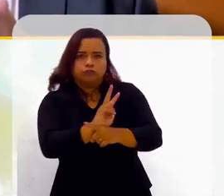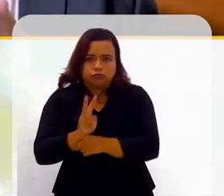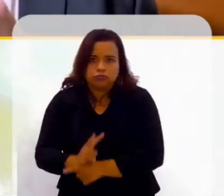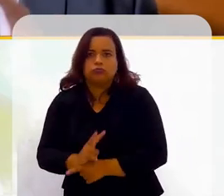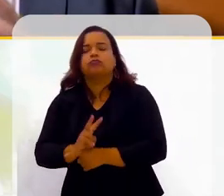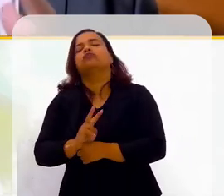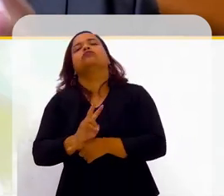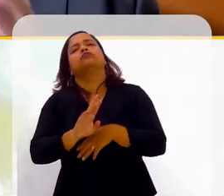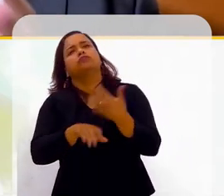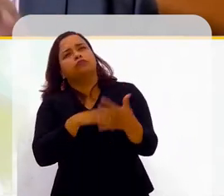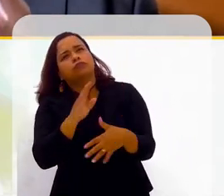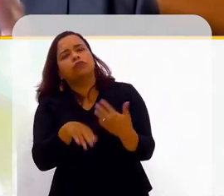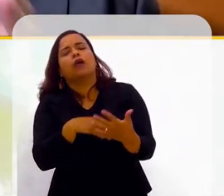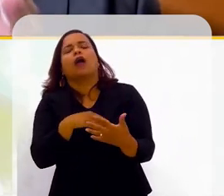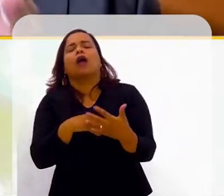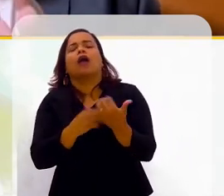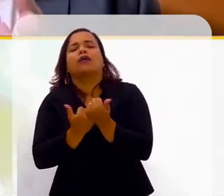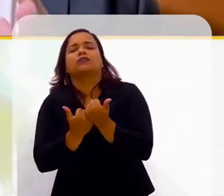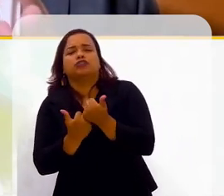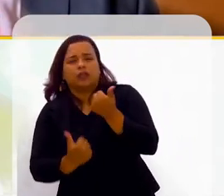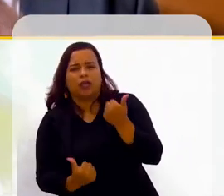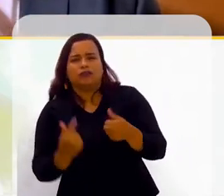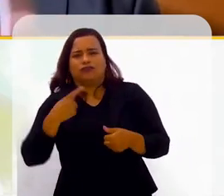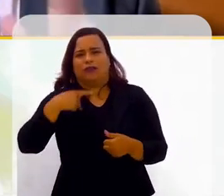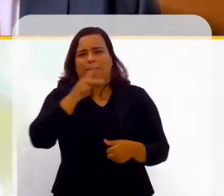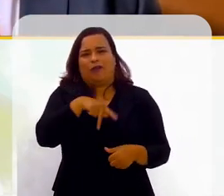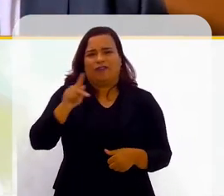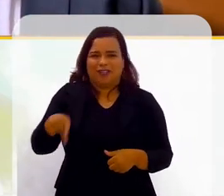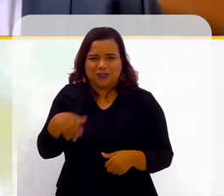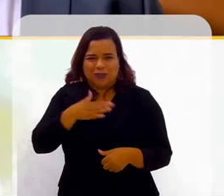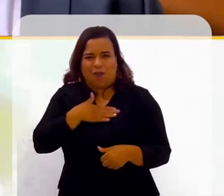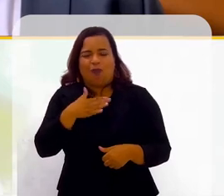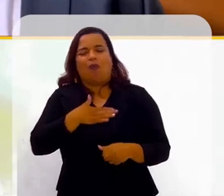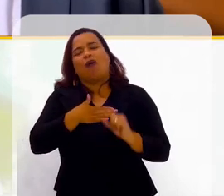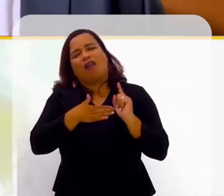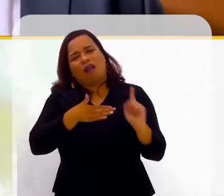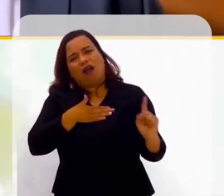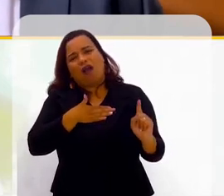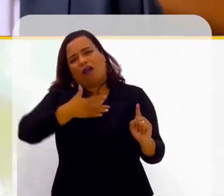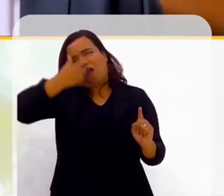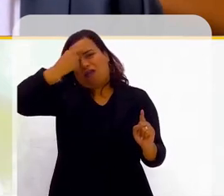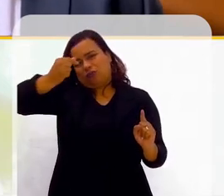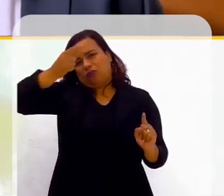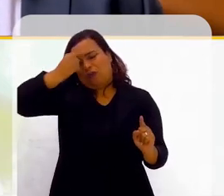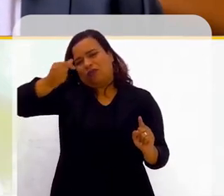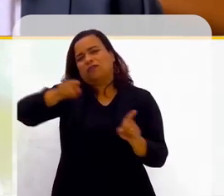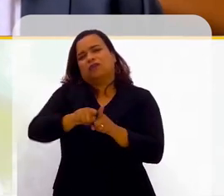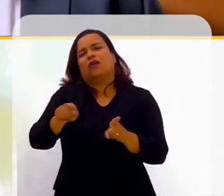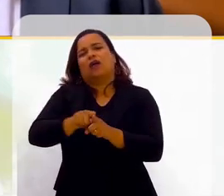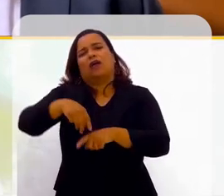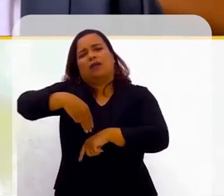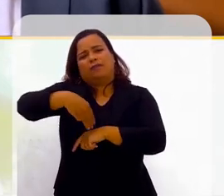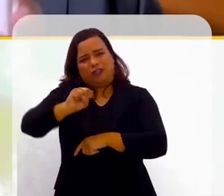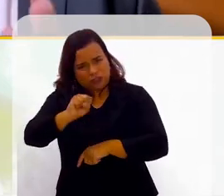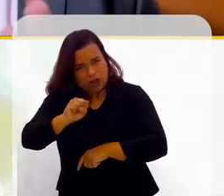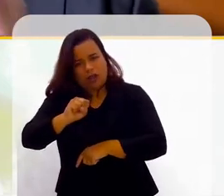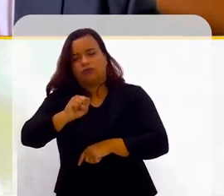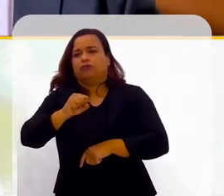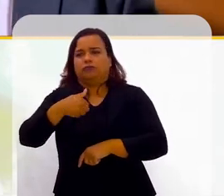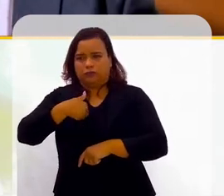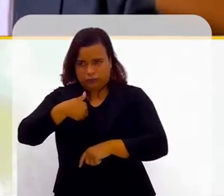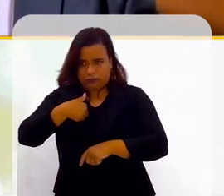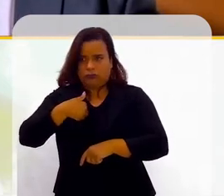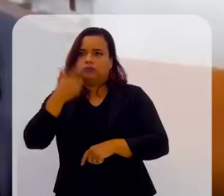virei assistente do meu professor na graduação, no mestrado e na UNB. Então,